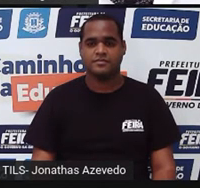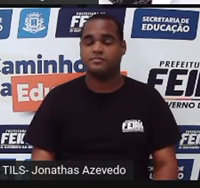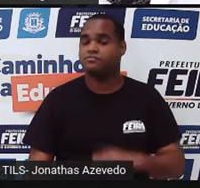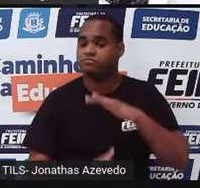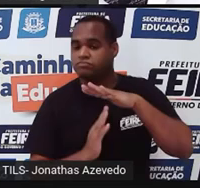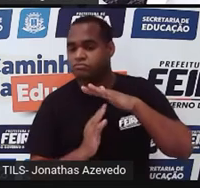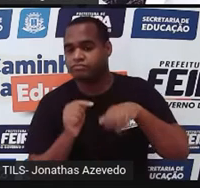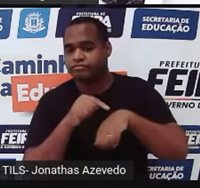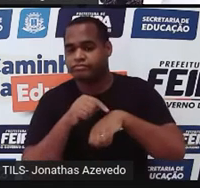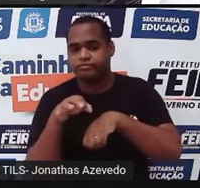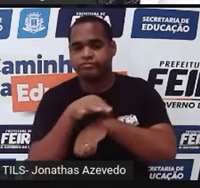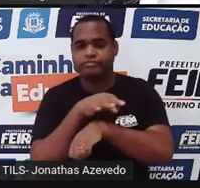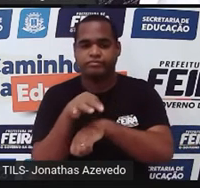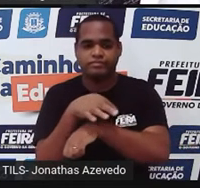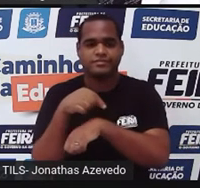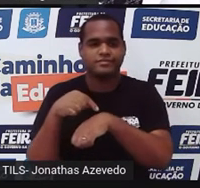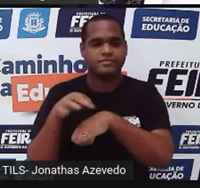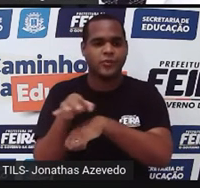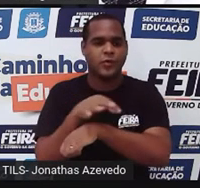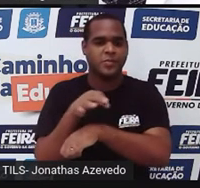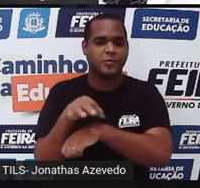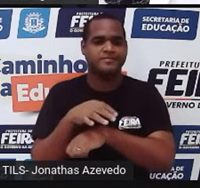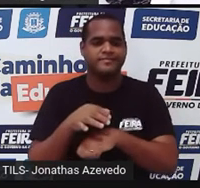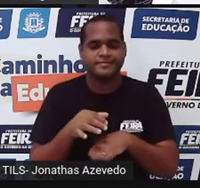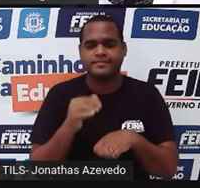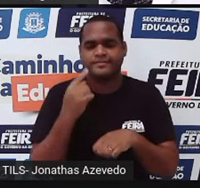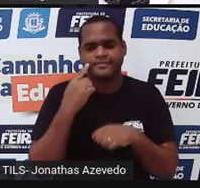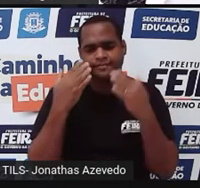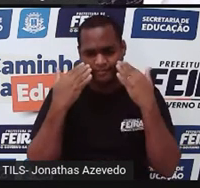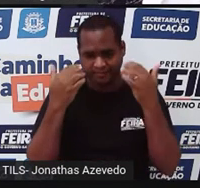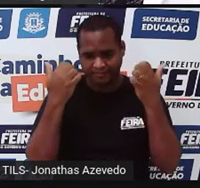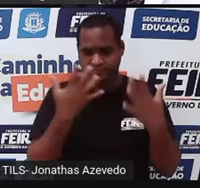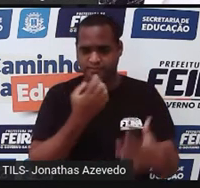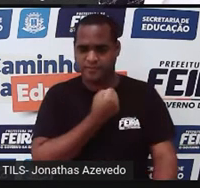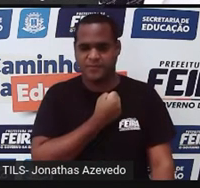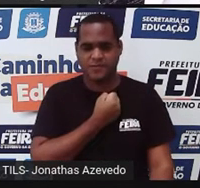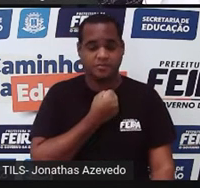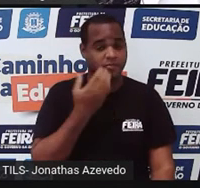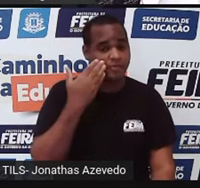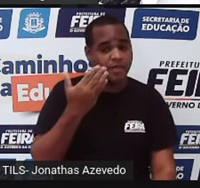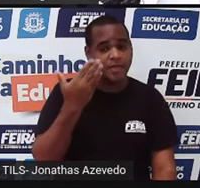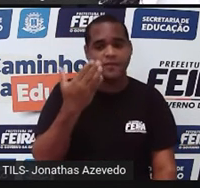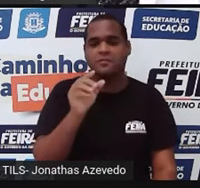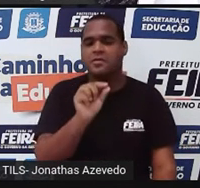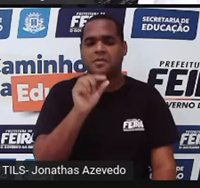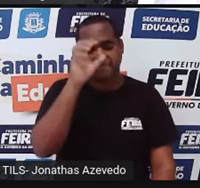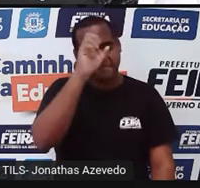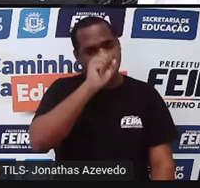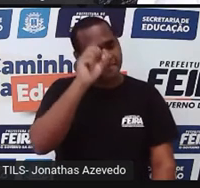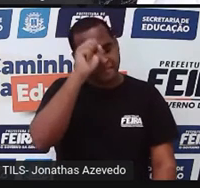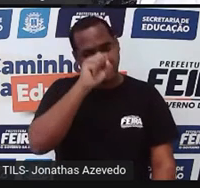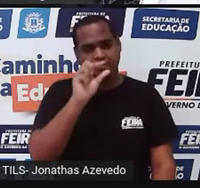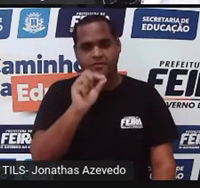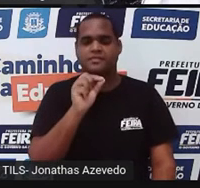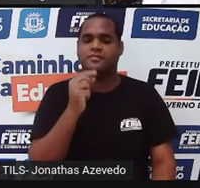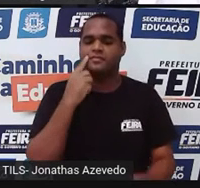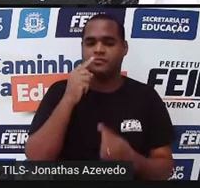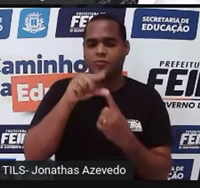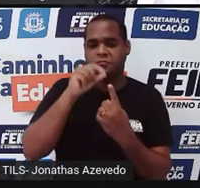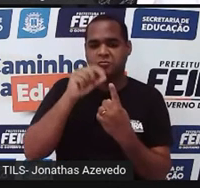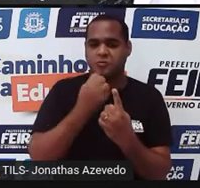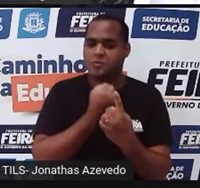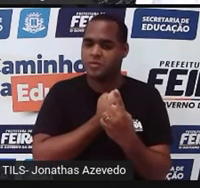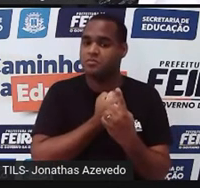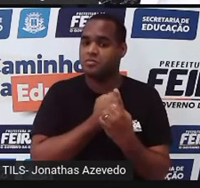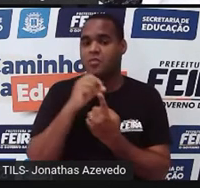Tempo. E aí, qual desses números representa o quanto você aprendeu até aqui? Se você escolheu o número um, pouco.